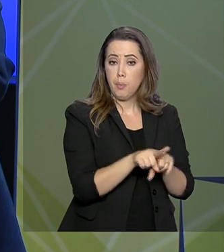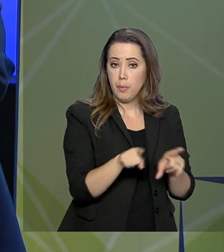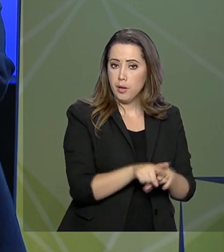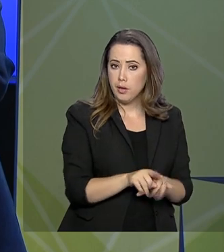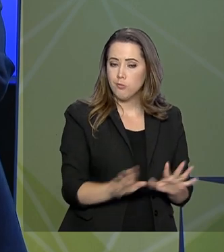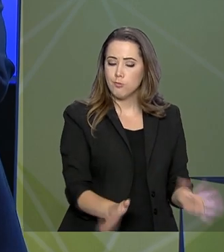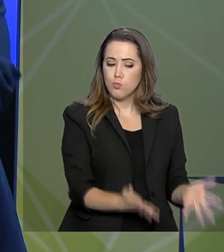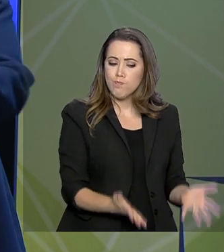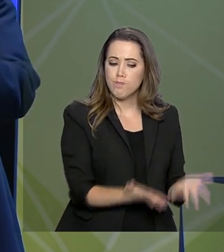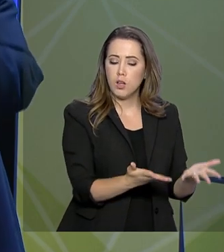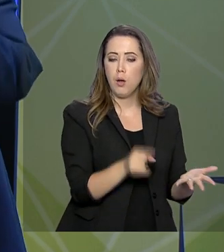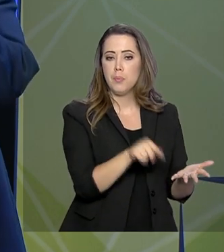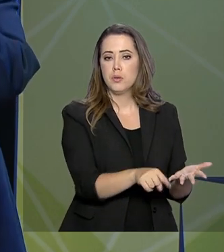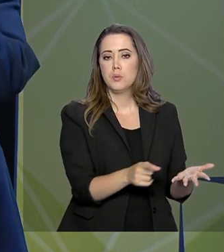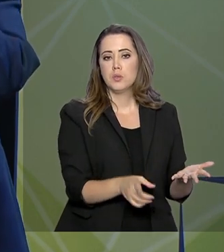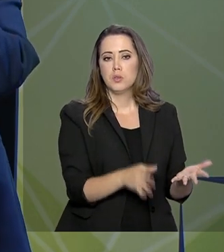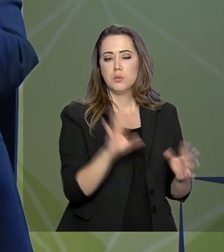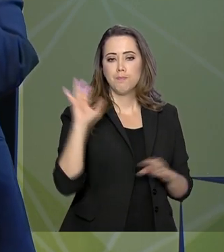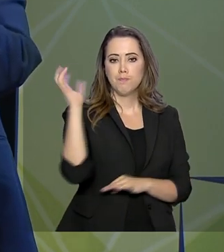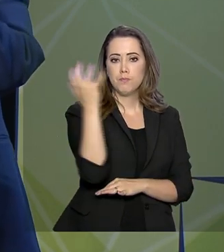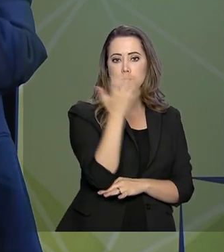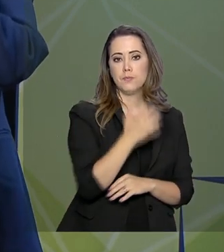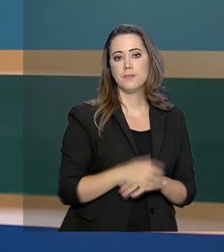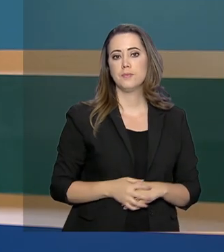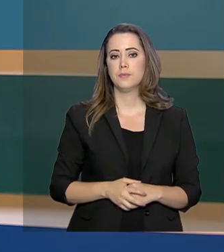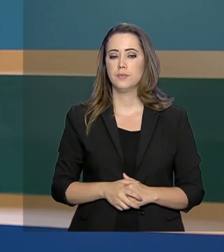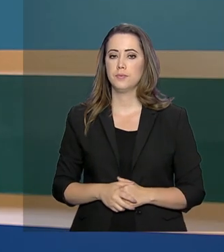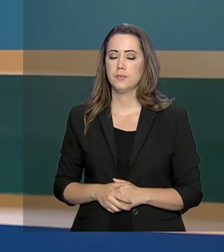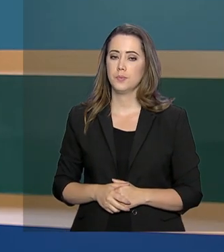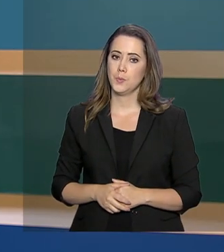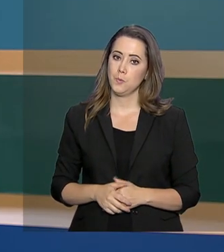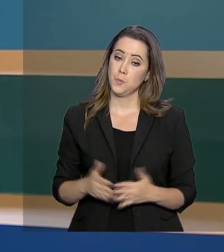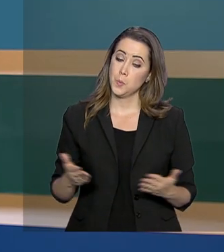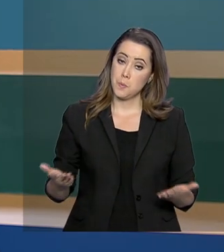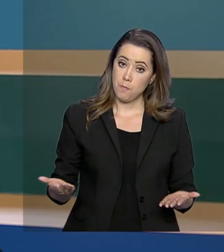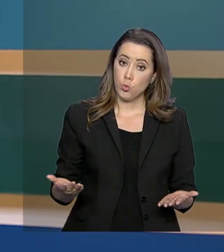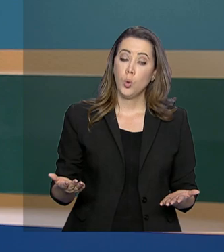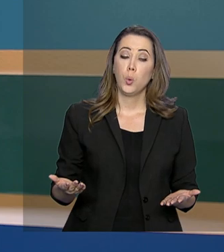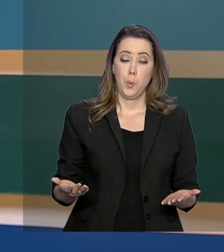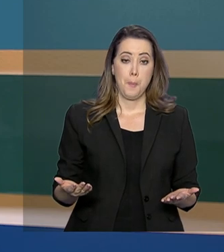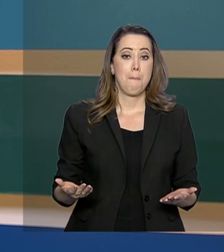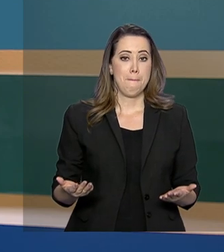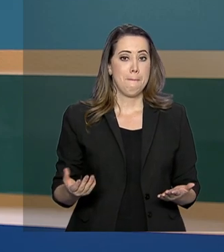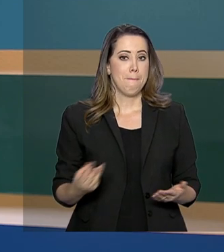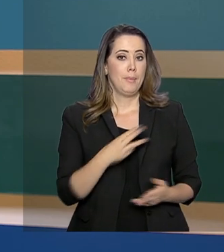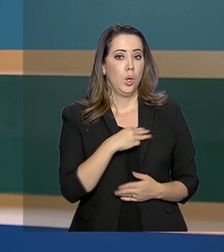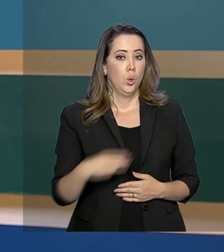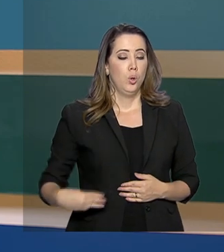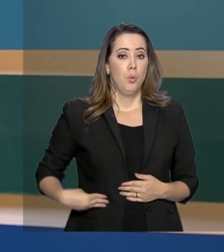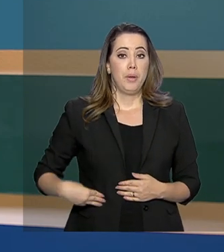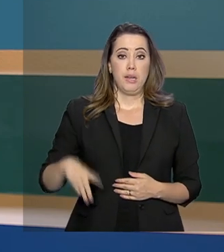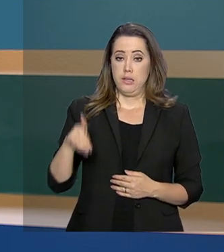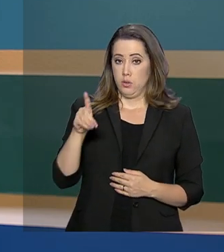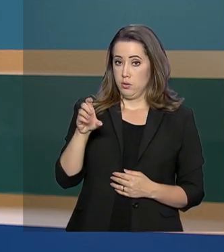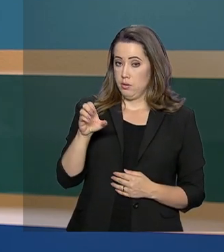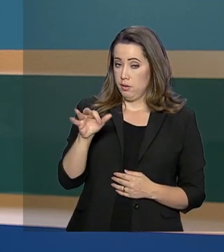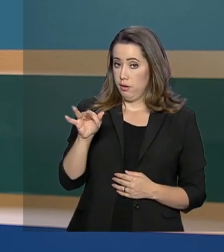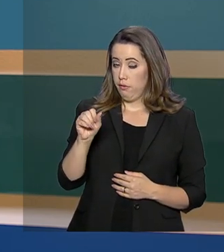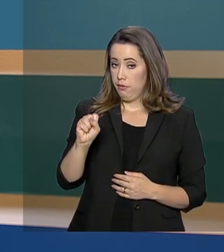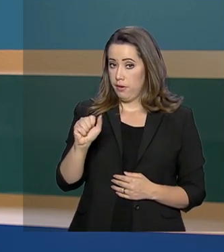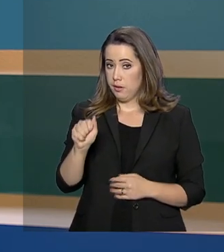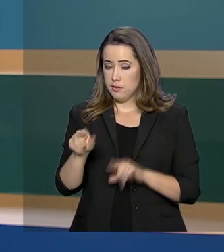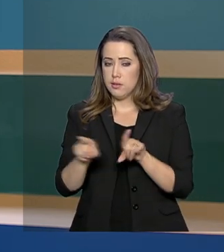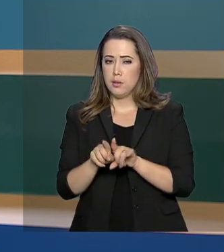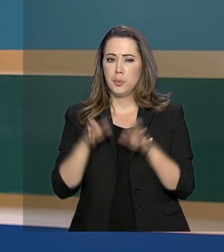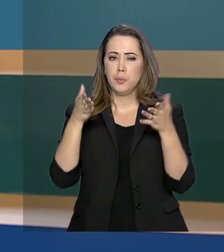a promoção do meio ambiente. E o ministro da Defesa, Fernando Azevedo, também participou hoje